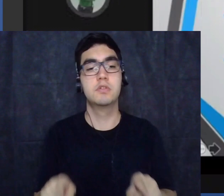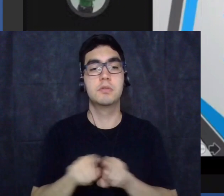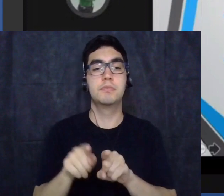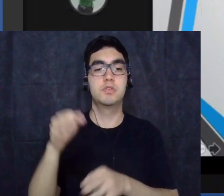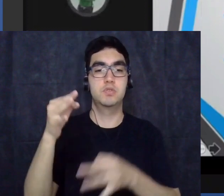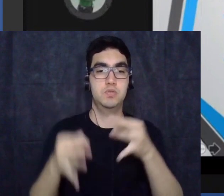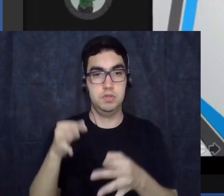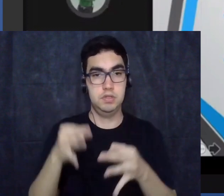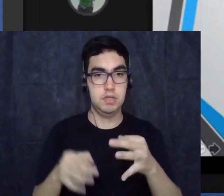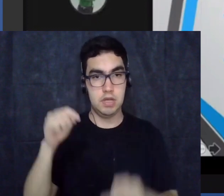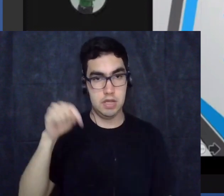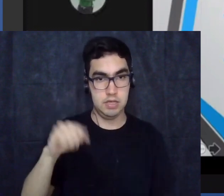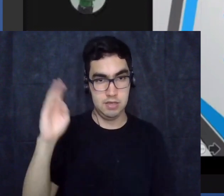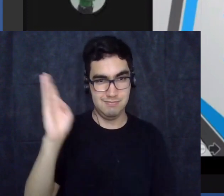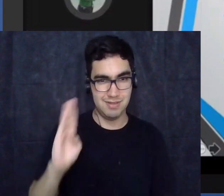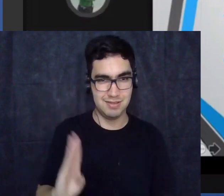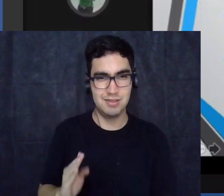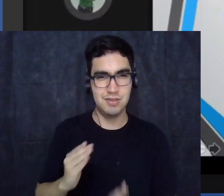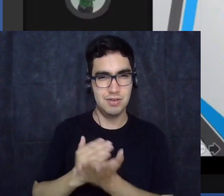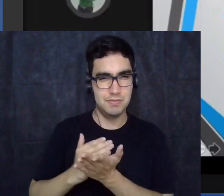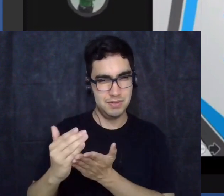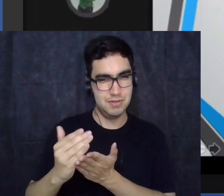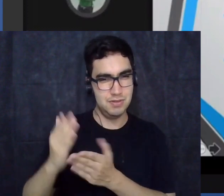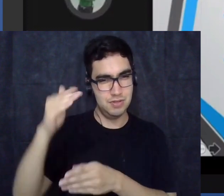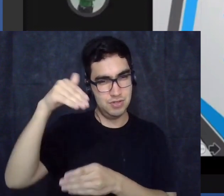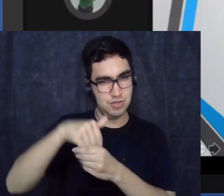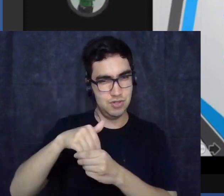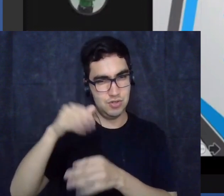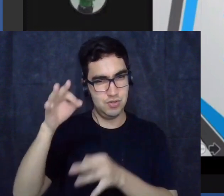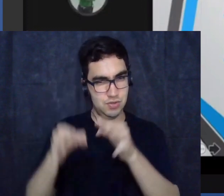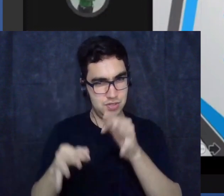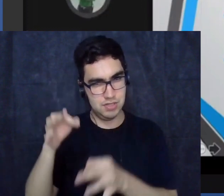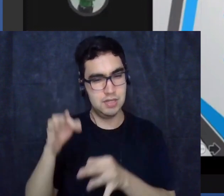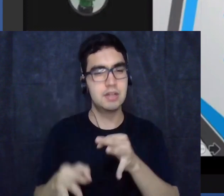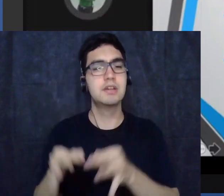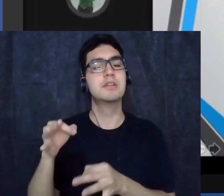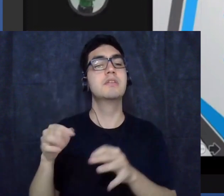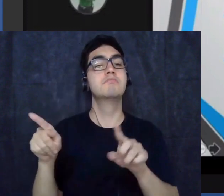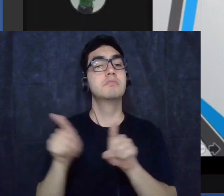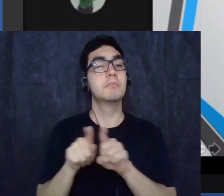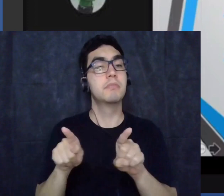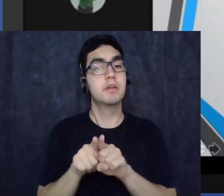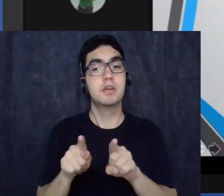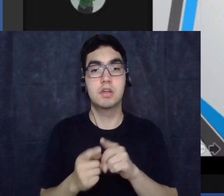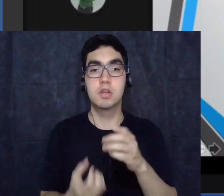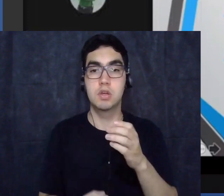incluía as mulheres, a criação da OIT,